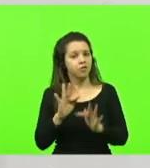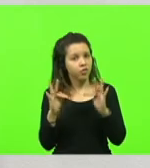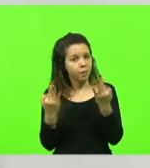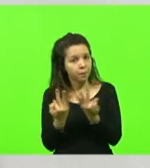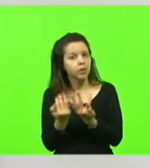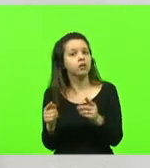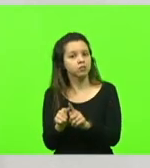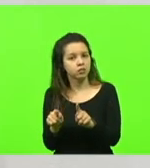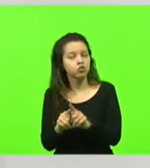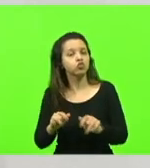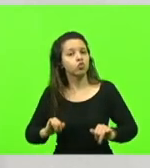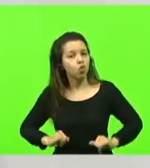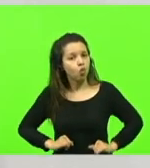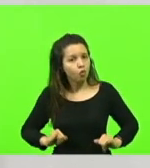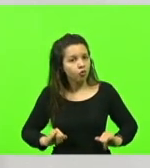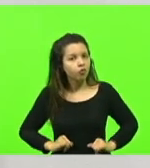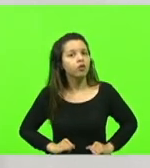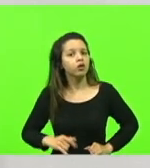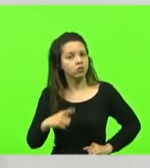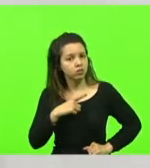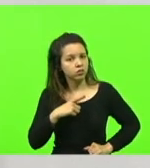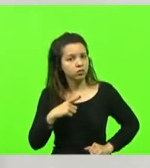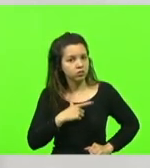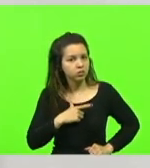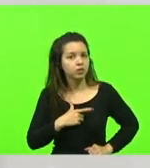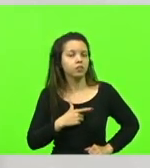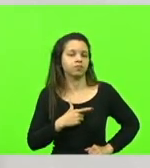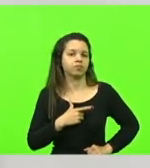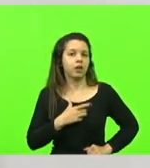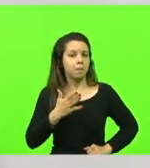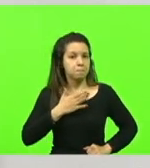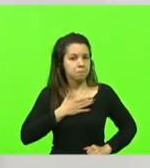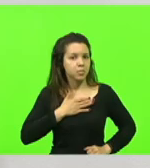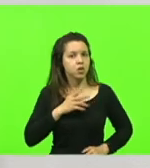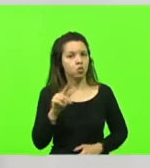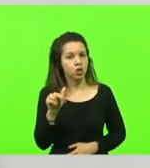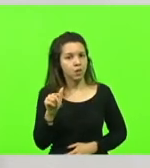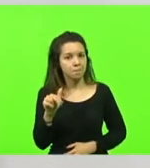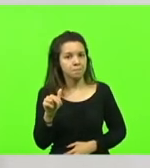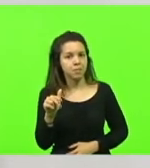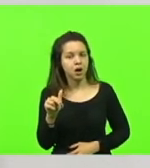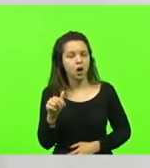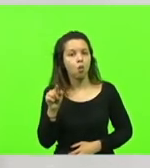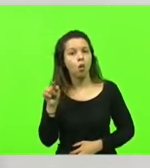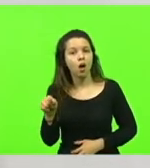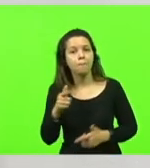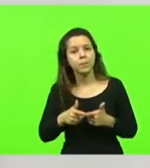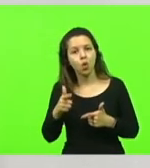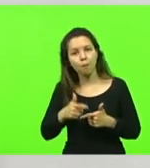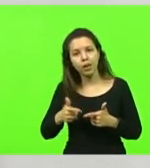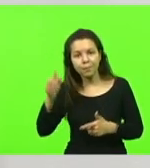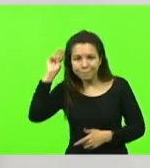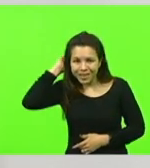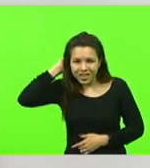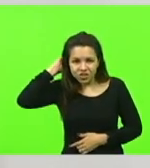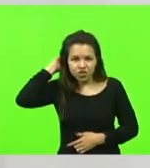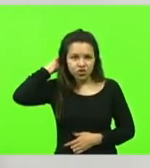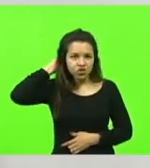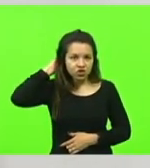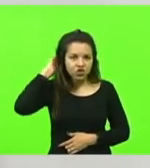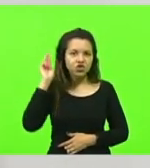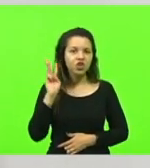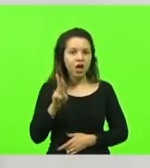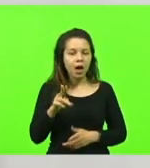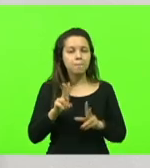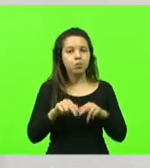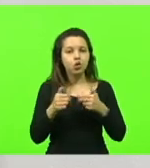essa situação. meu irmão, ele teve meningite, ou seja, uma causa de paralisia cerebral